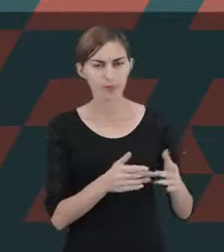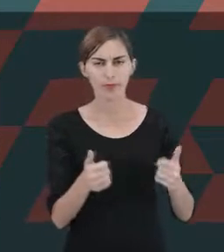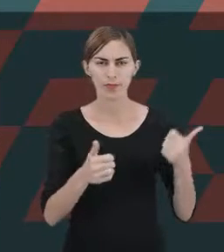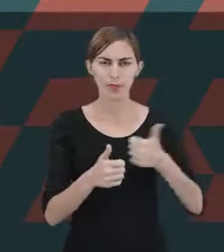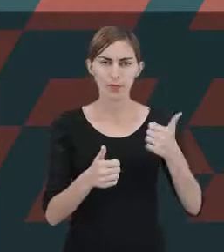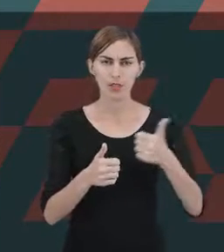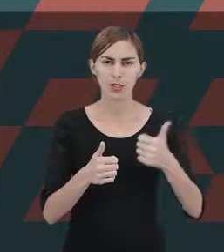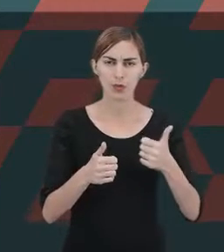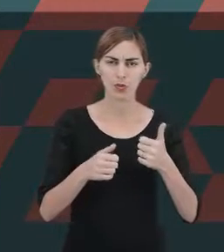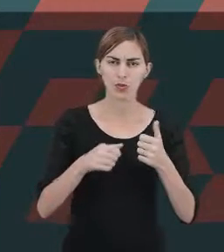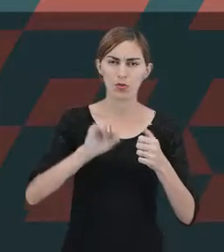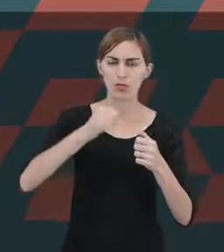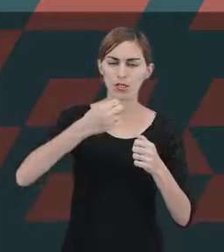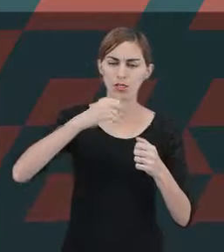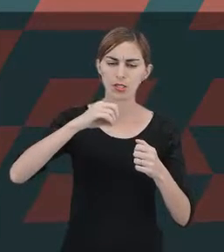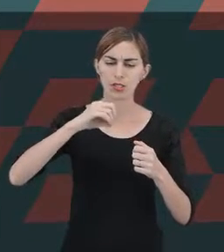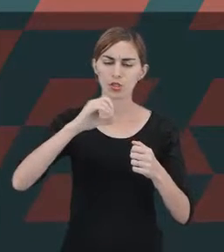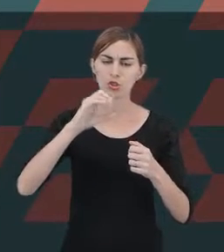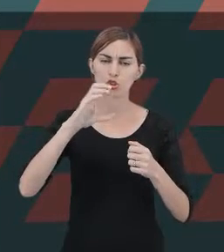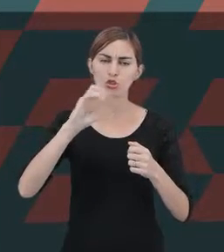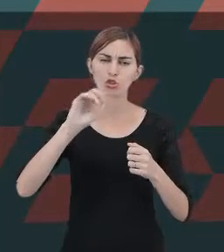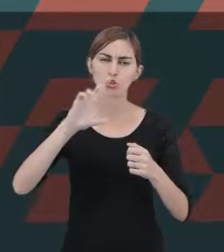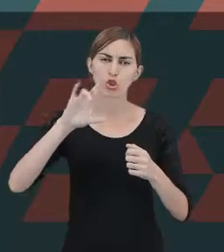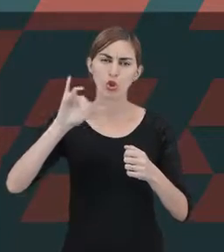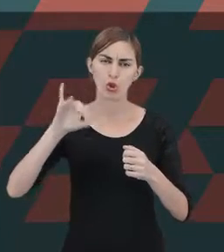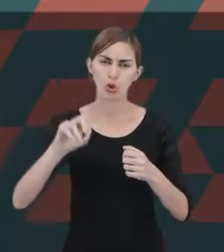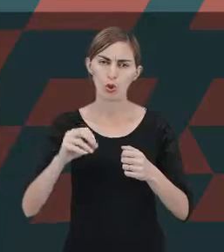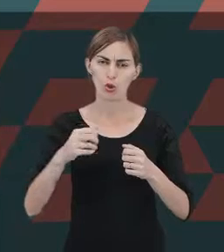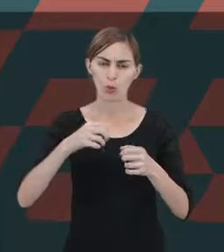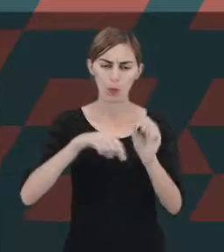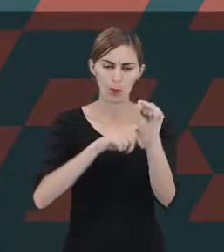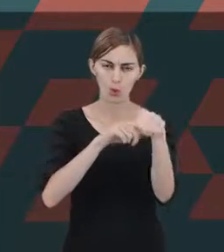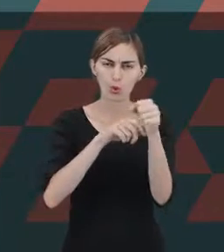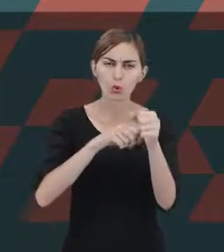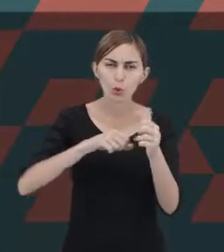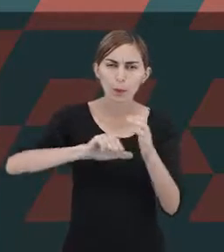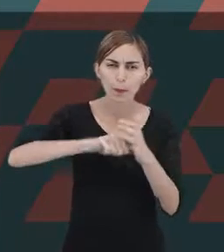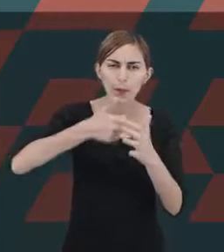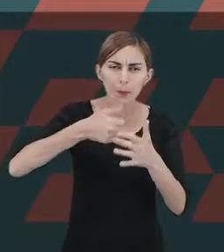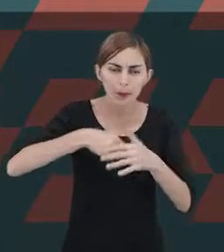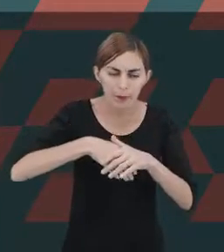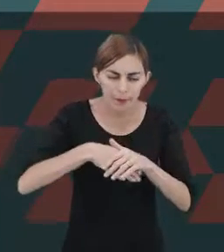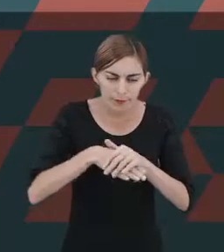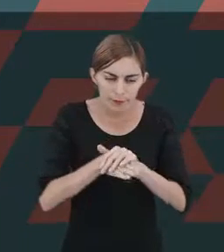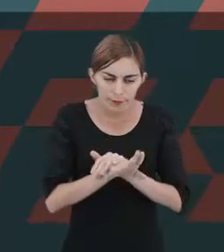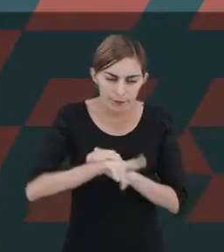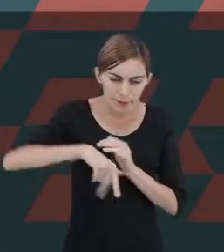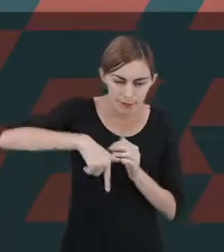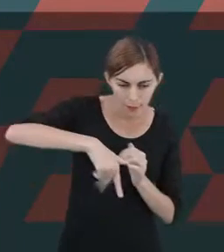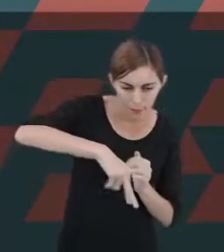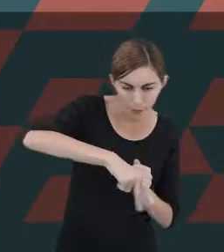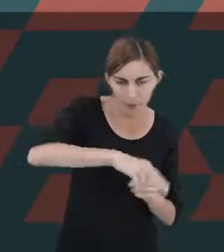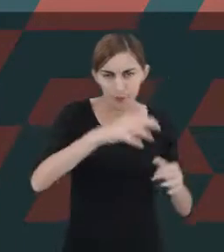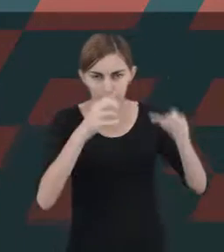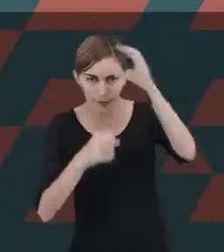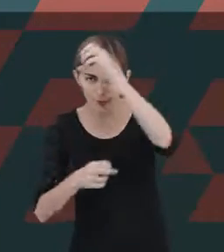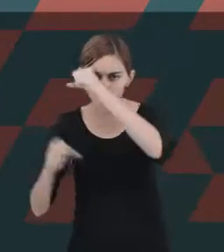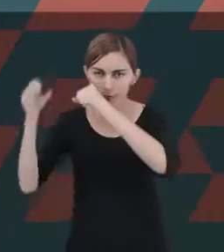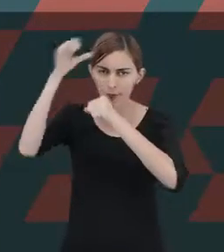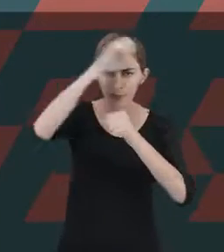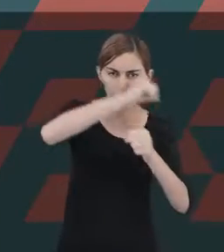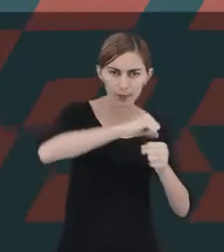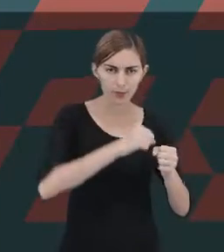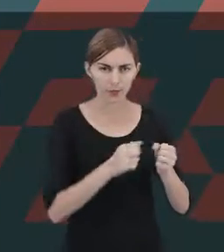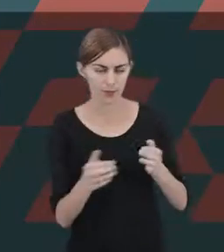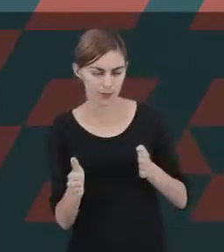sensório-motor. Seriam as primeiras adaptações dessa criança a partir do processo sensorial, que